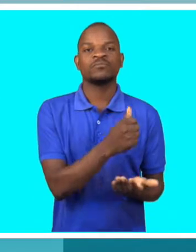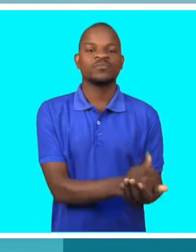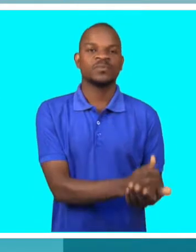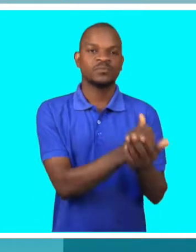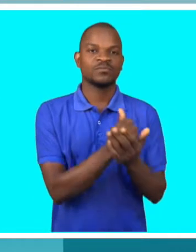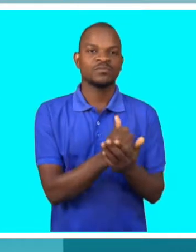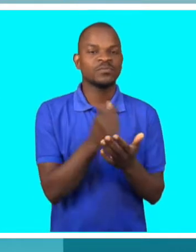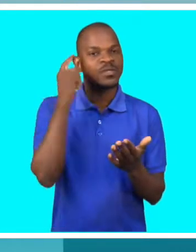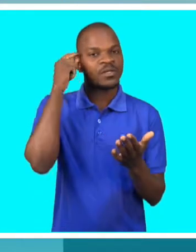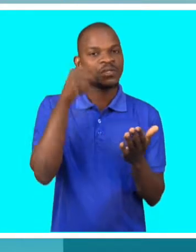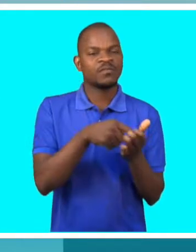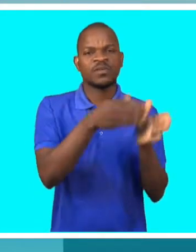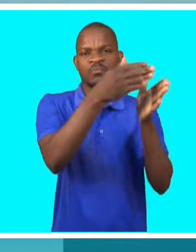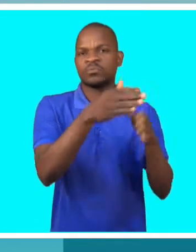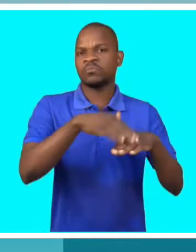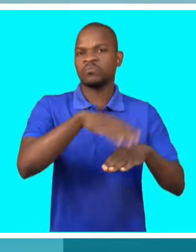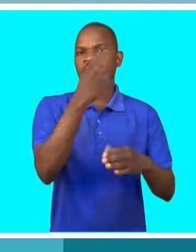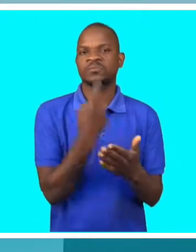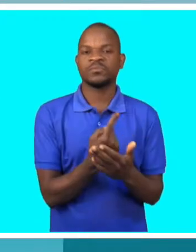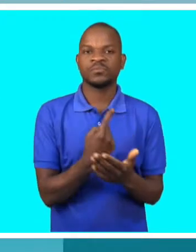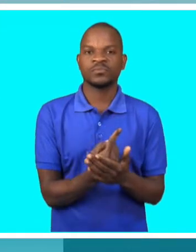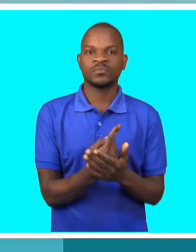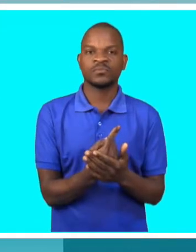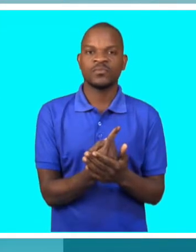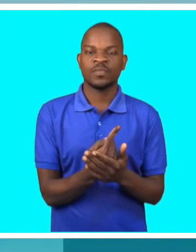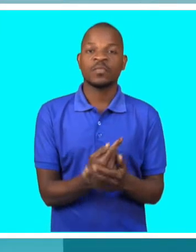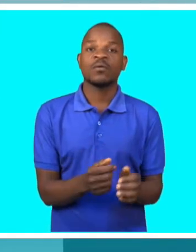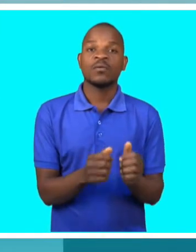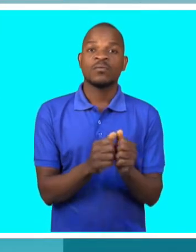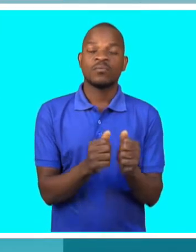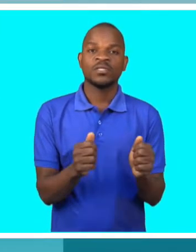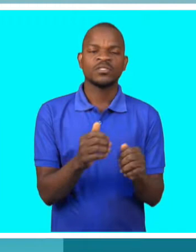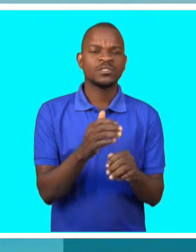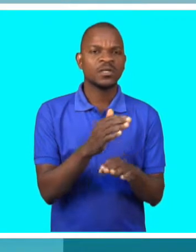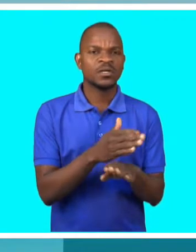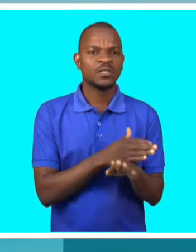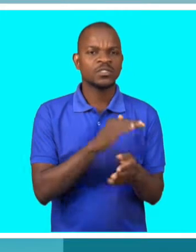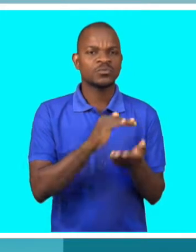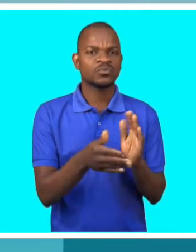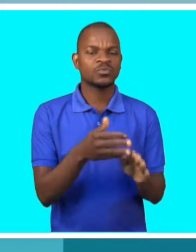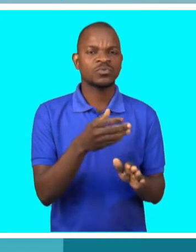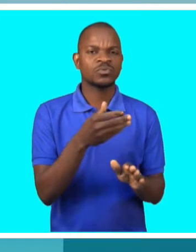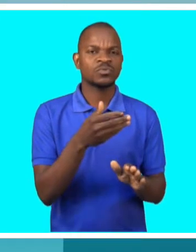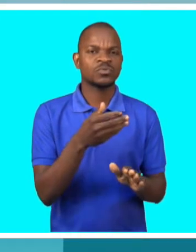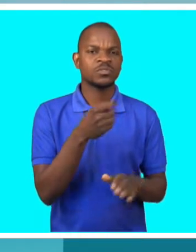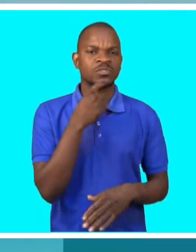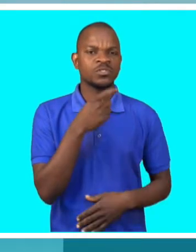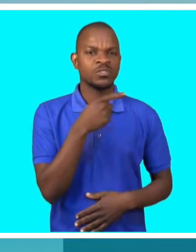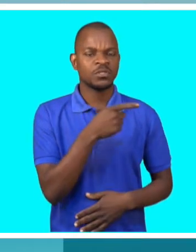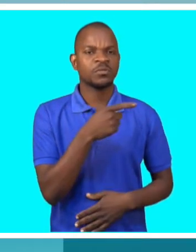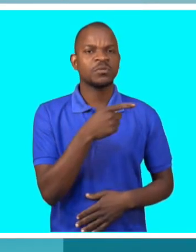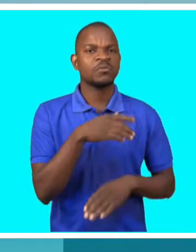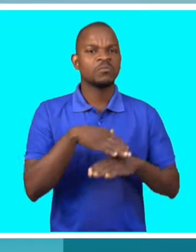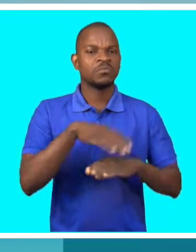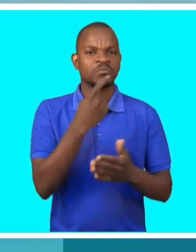Ele mesmo, para mim, é um grande herói. O Pita diz que é um herói, não é? Por ter levado esse